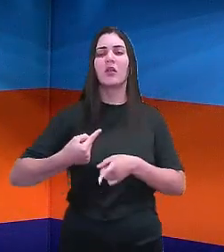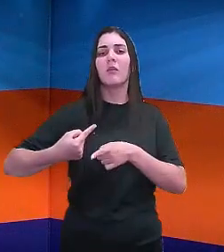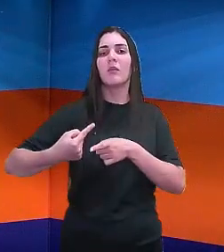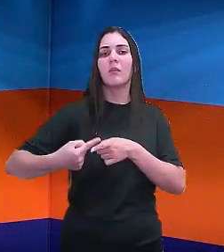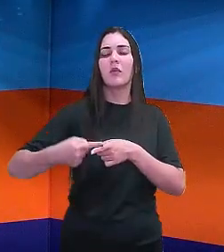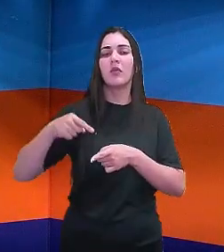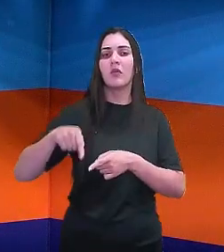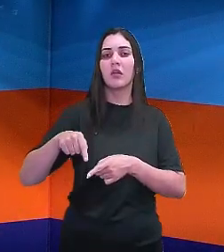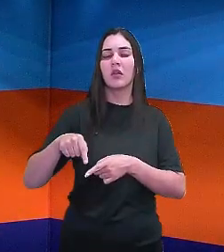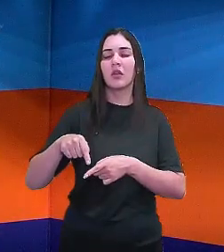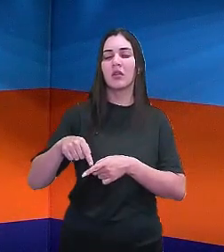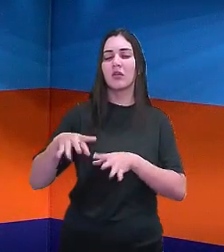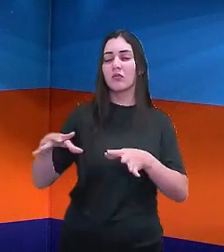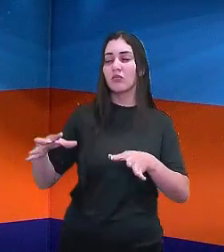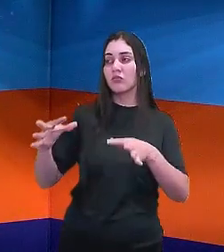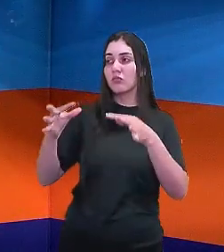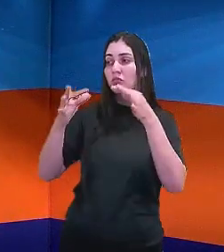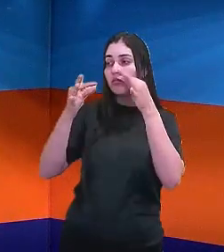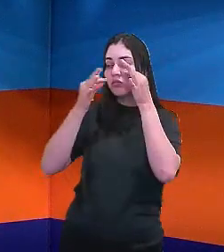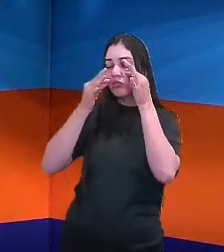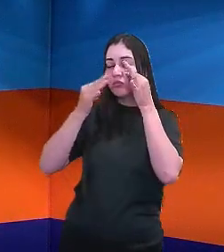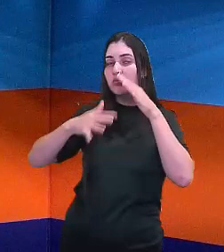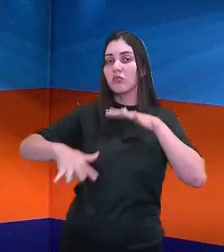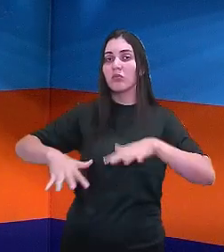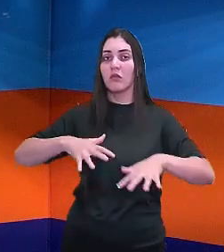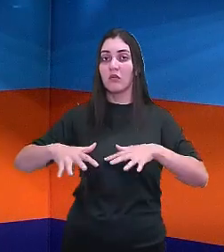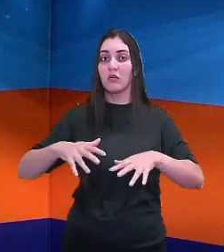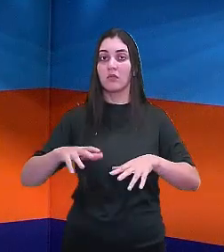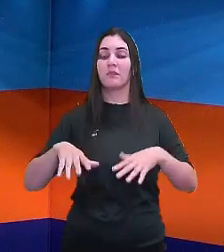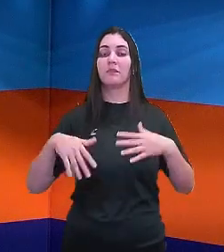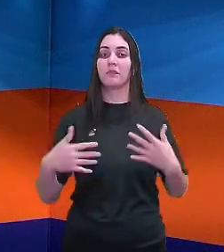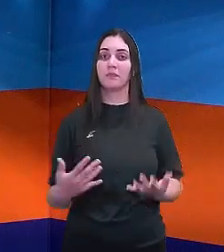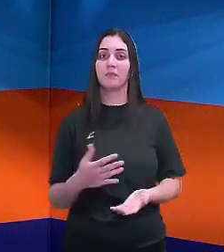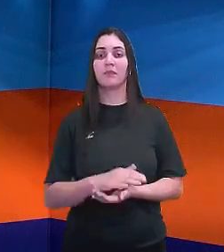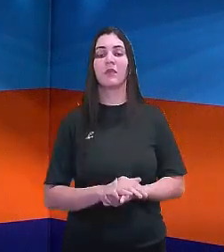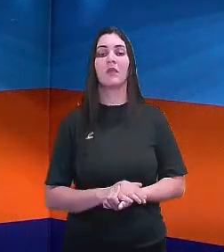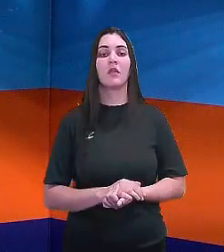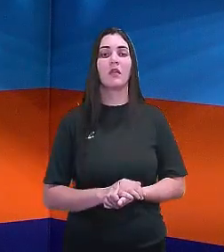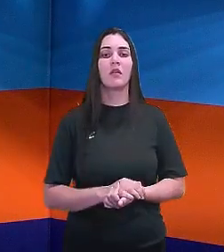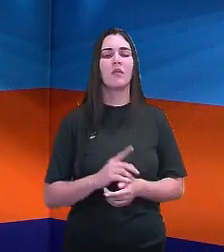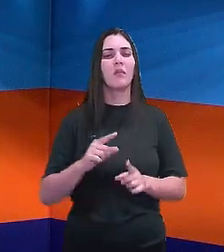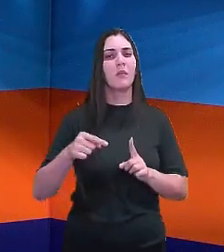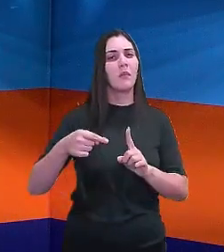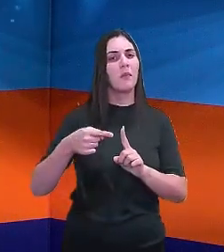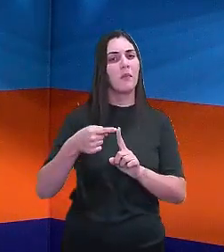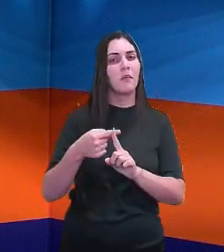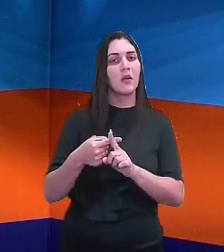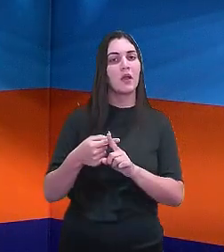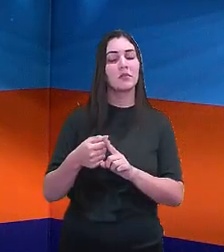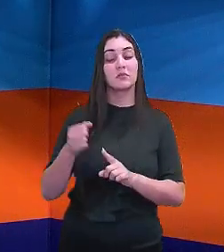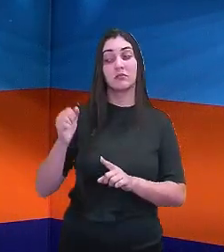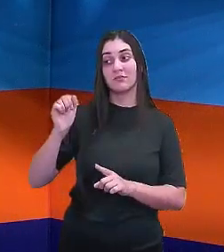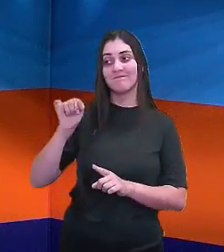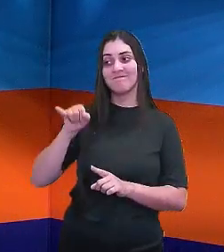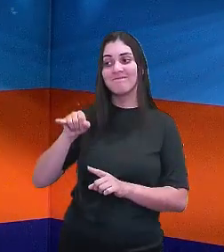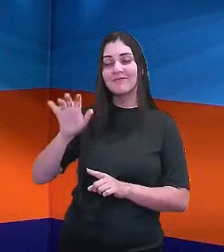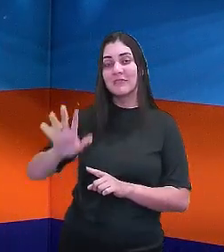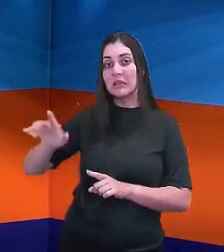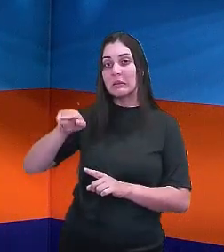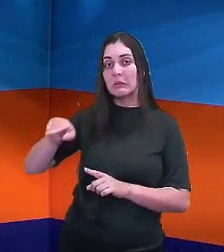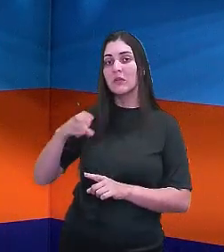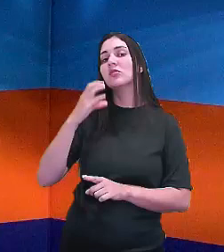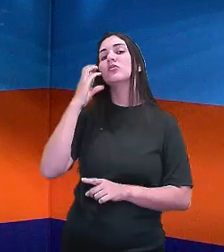que eu chamo a atenção para esses movimentos? Porque, por mais que a figura de Dom Pedro, ela